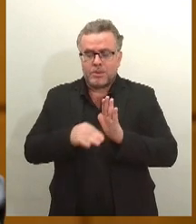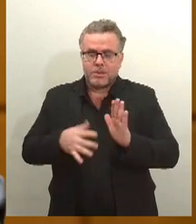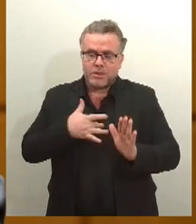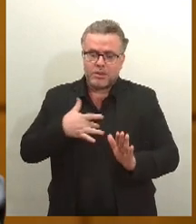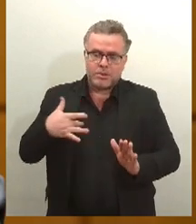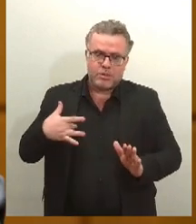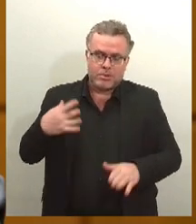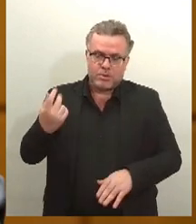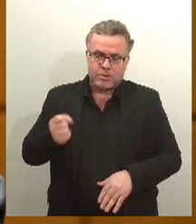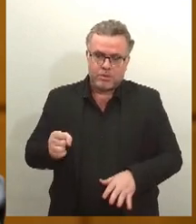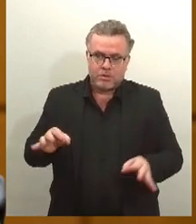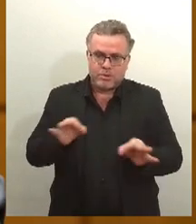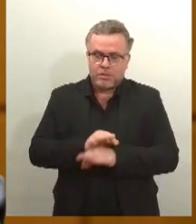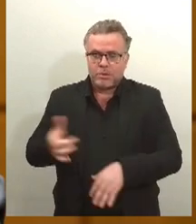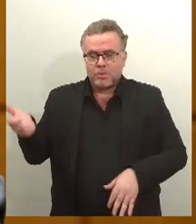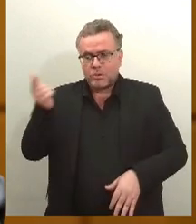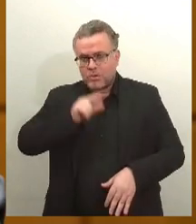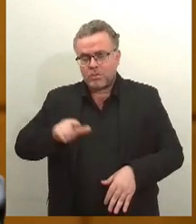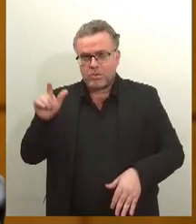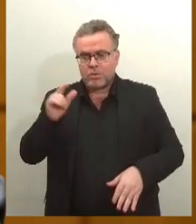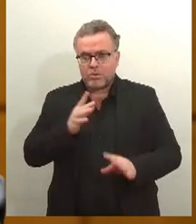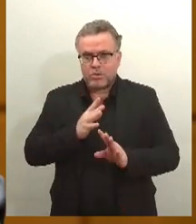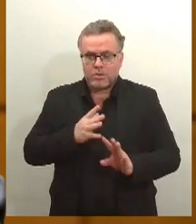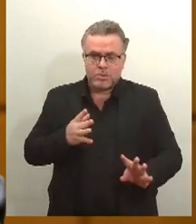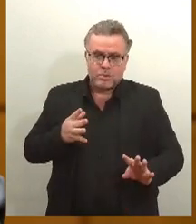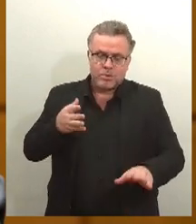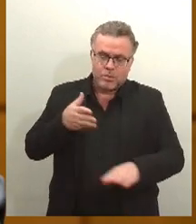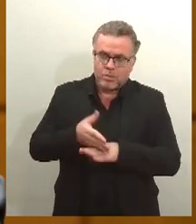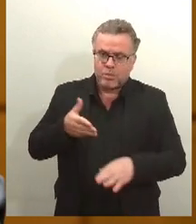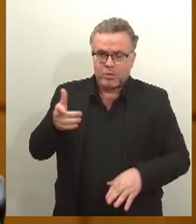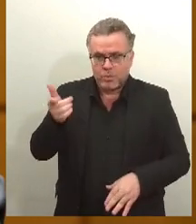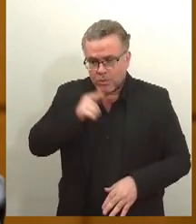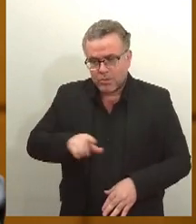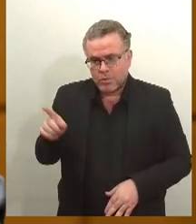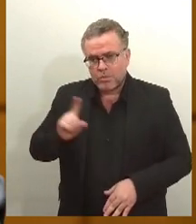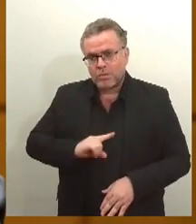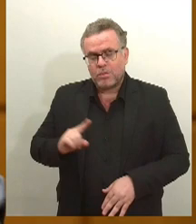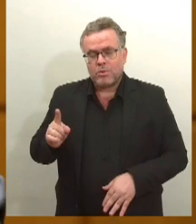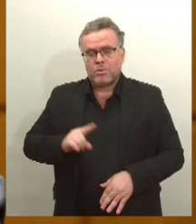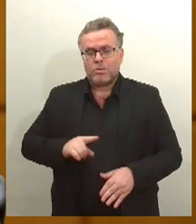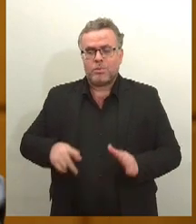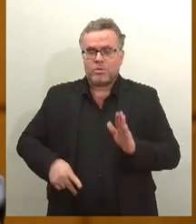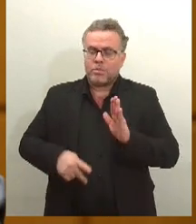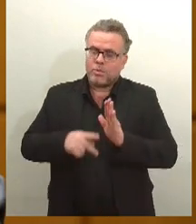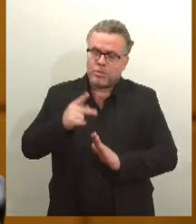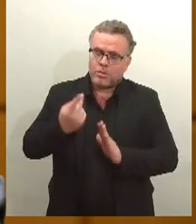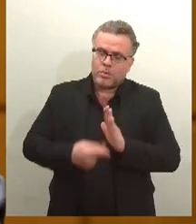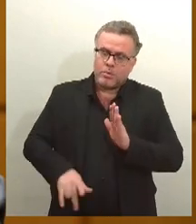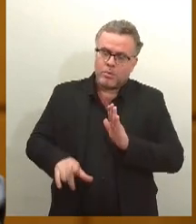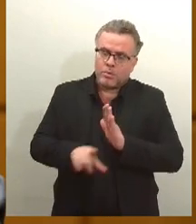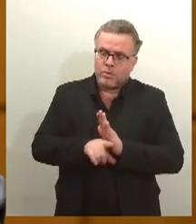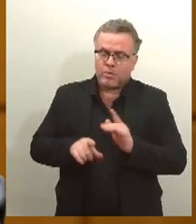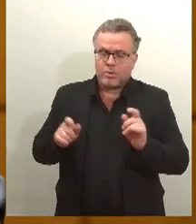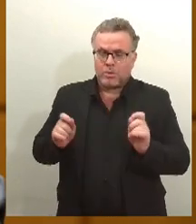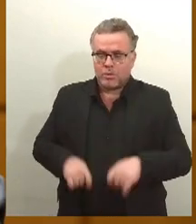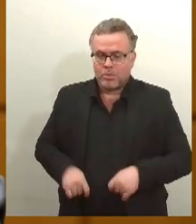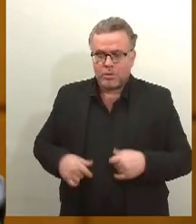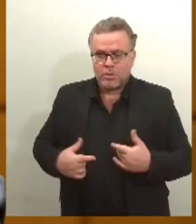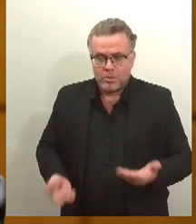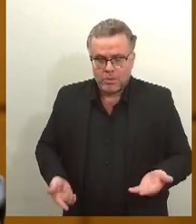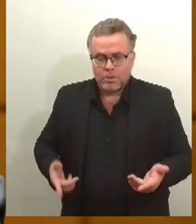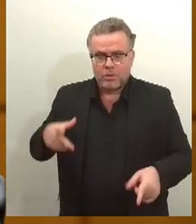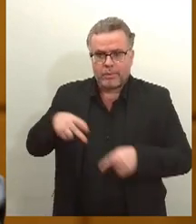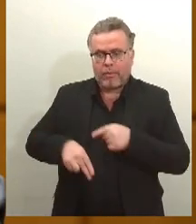conseguindo atendimentos. O parlamentar também falou que protocolou um projeto de lei vedando a interrupção de tratamentos